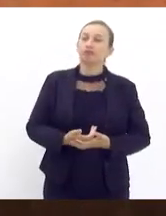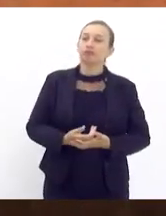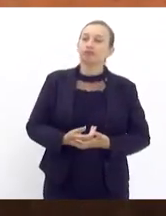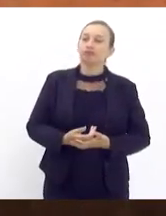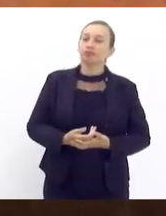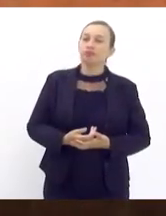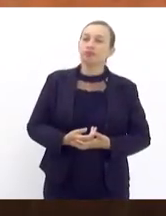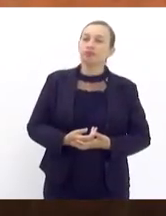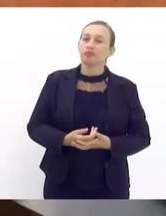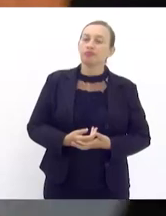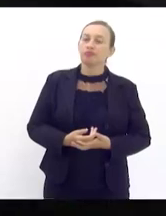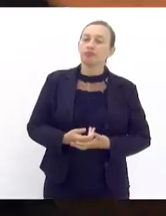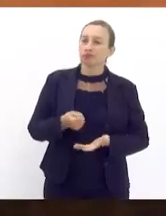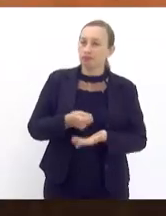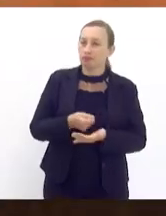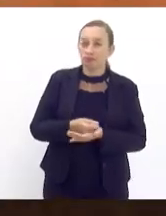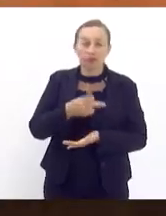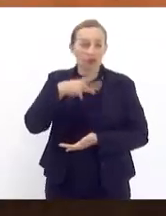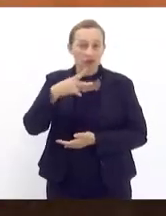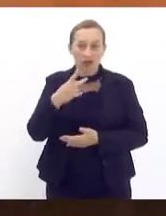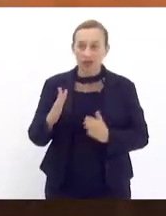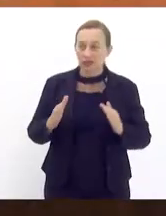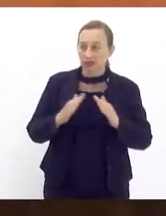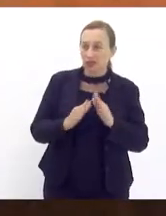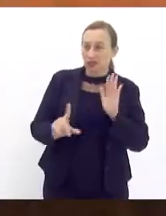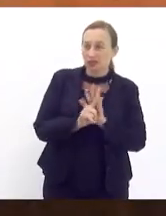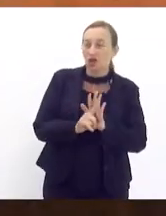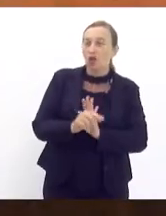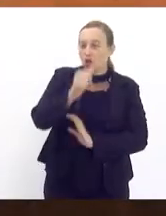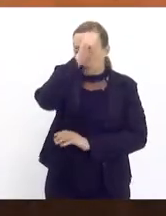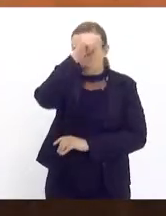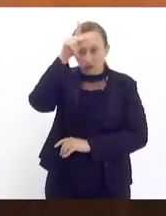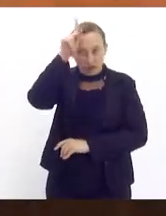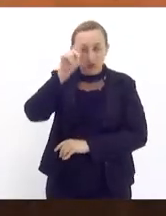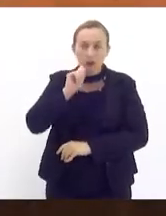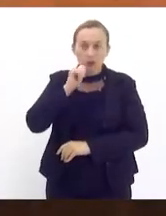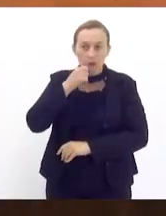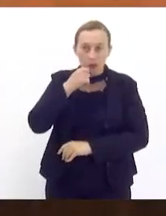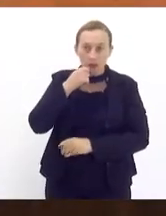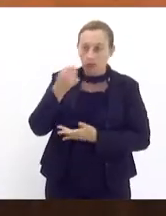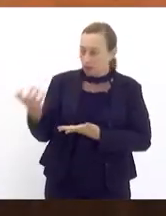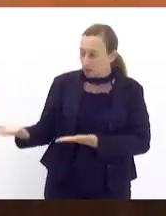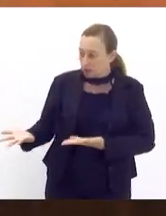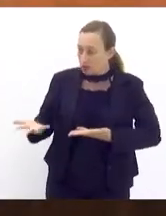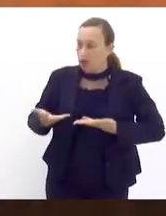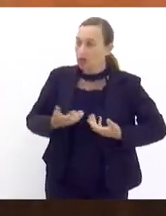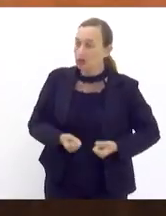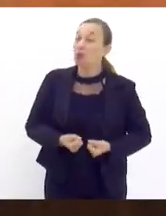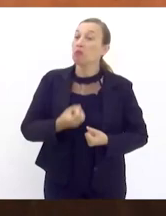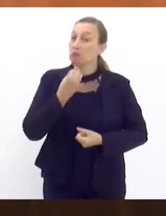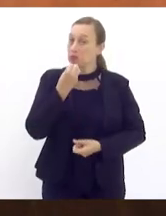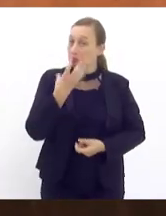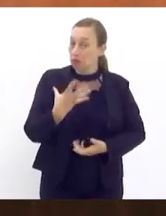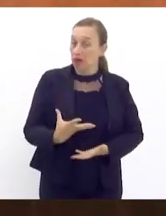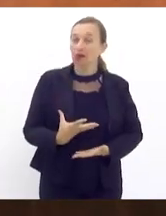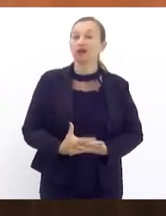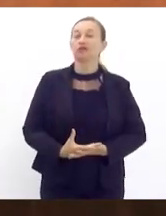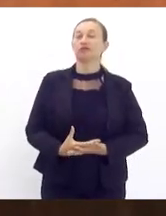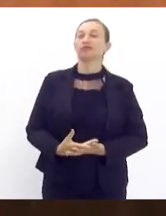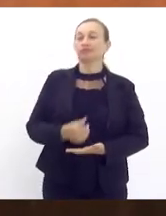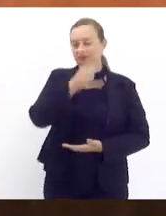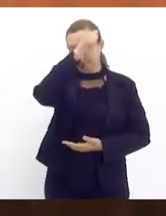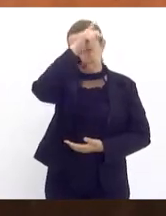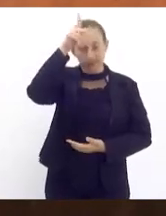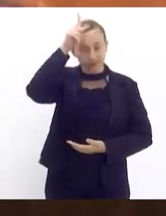nessa Casa de Leis que o prefeito Eduardo Paes os recebeu e o prefeito Eduardo